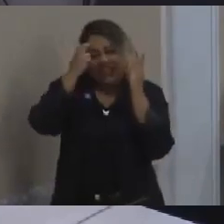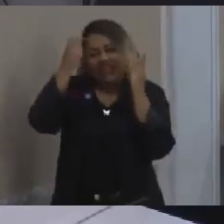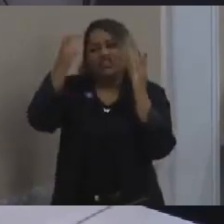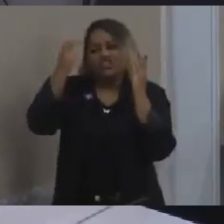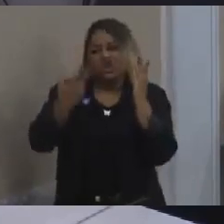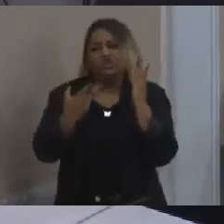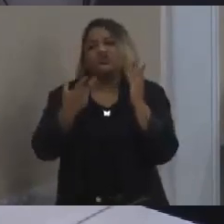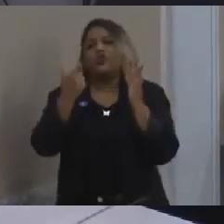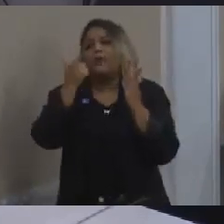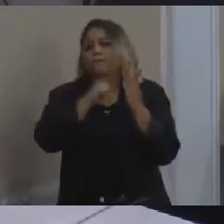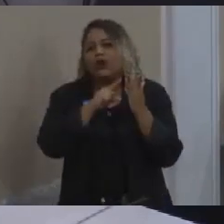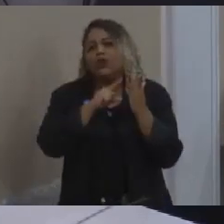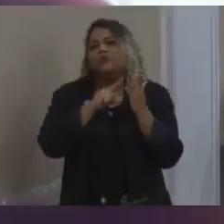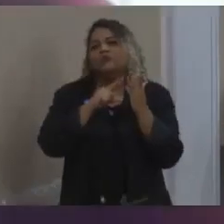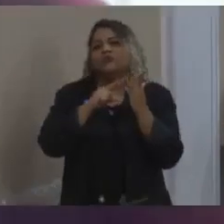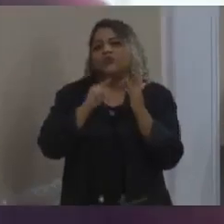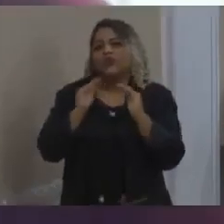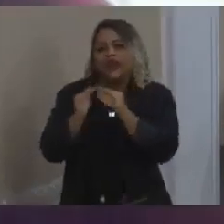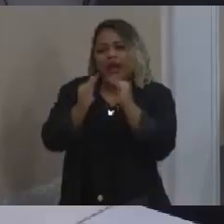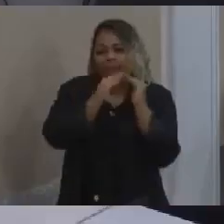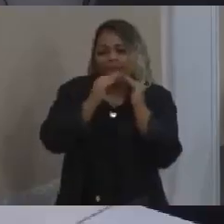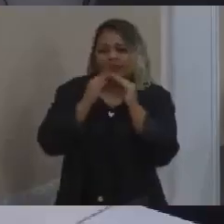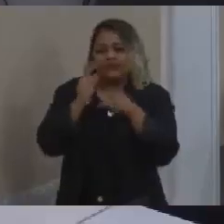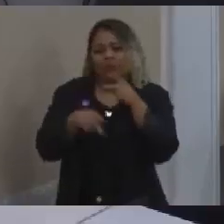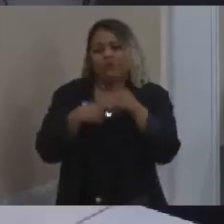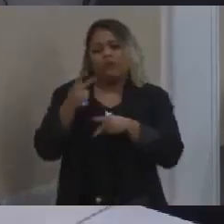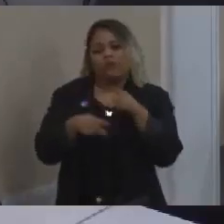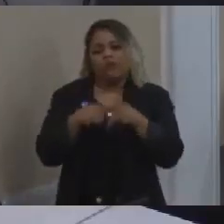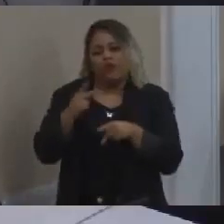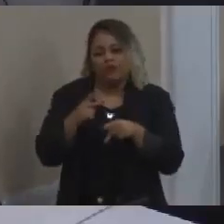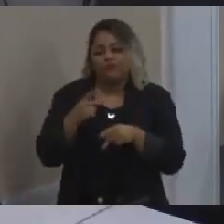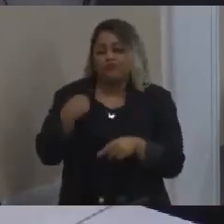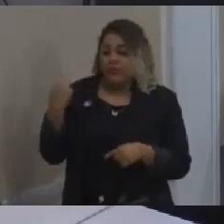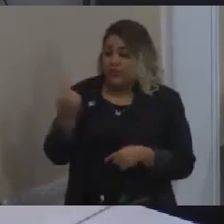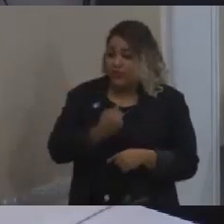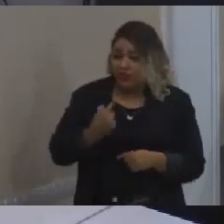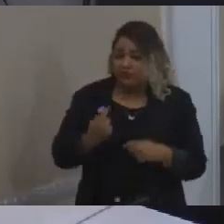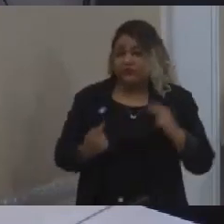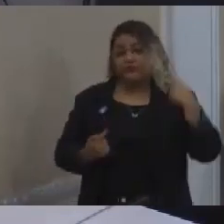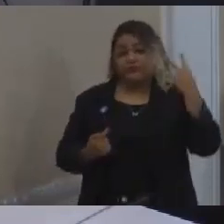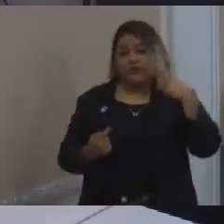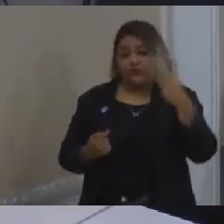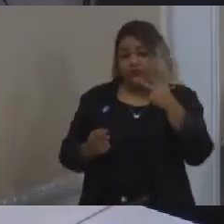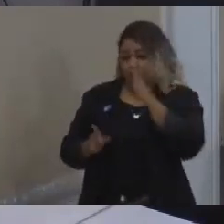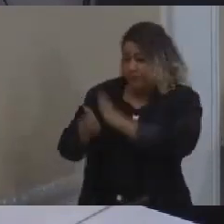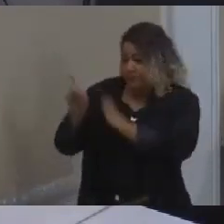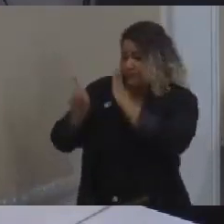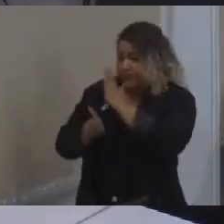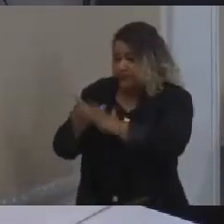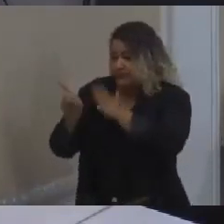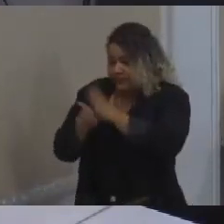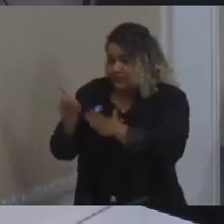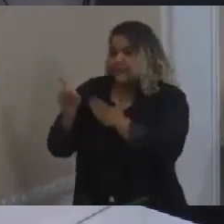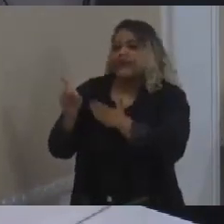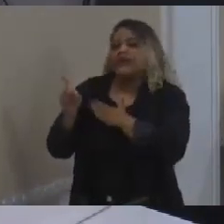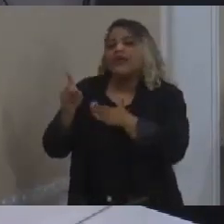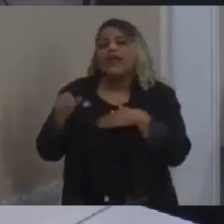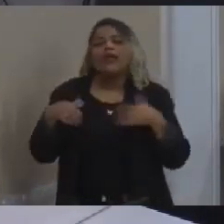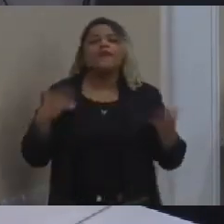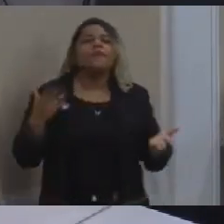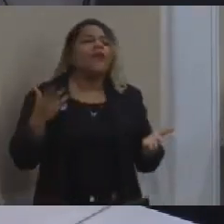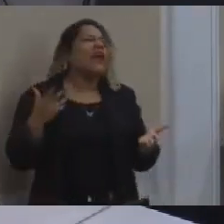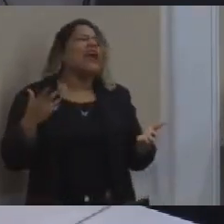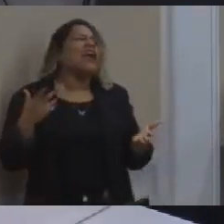habitação popular. E a nossa função aqui como vereadores de fazer essas perguntas é não deixar essas coisas irem passando